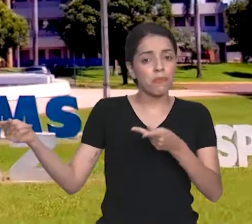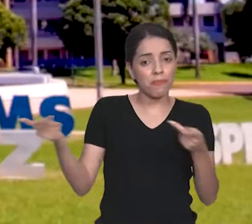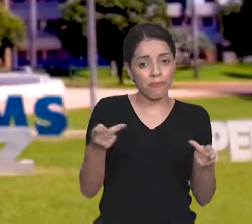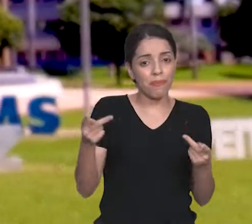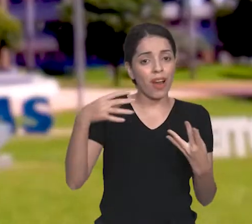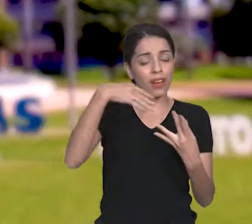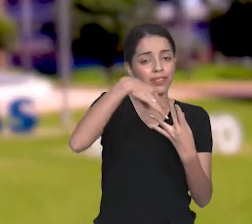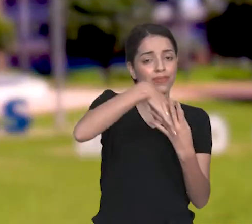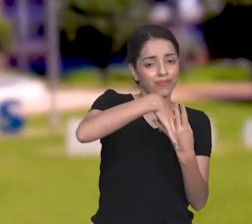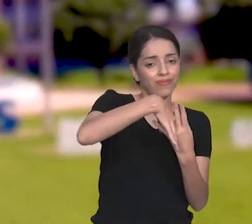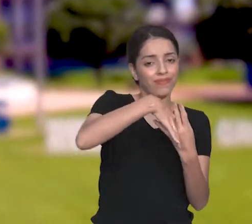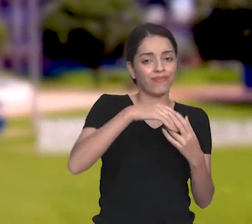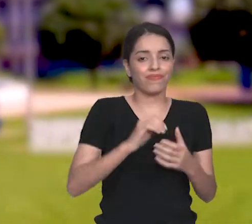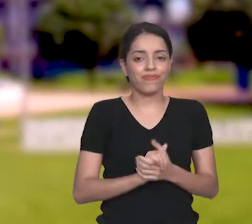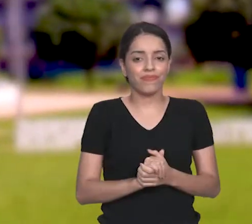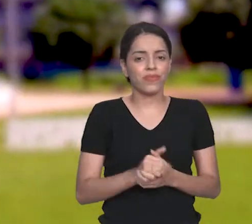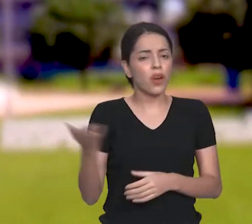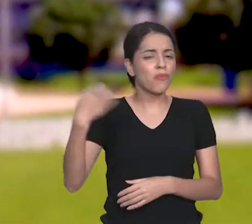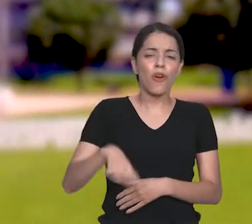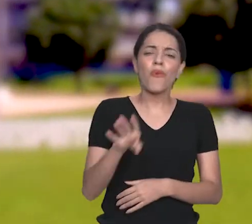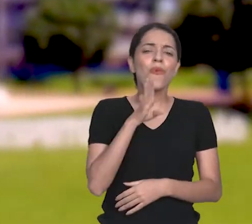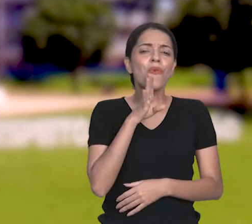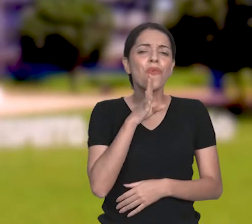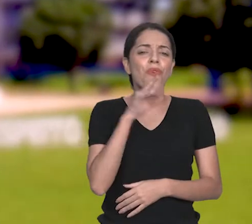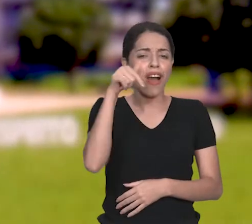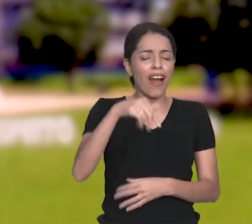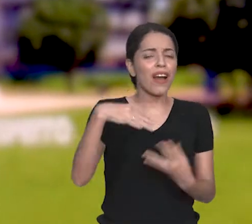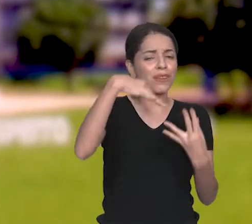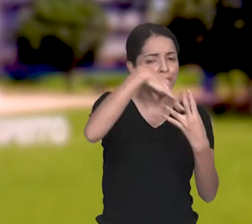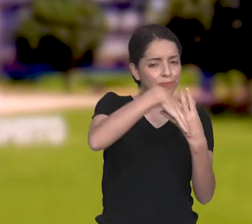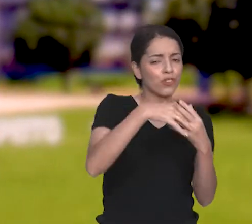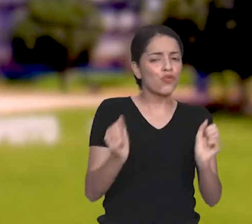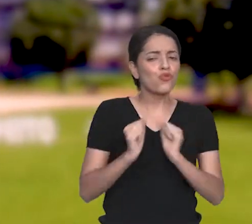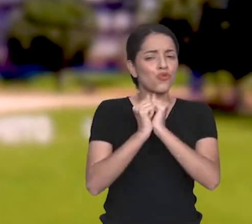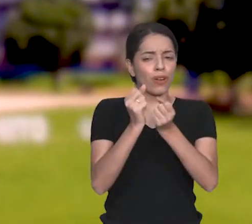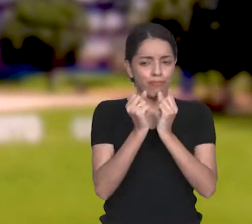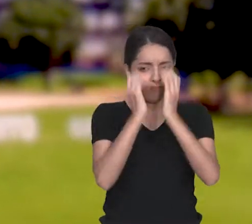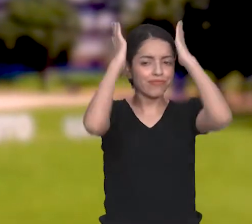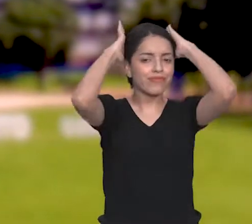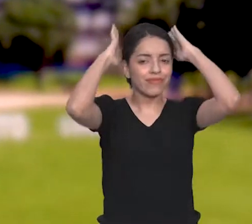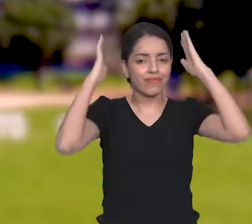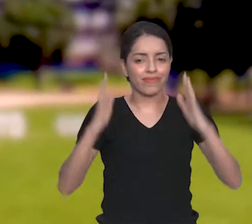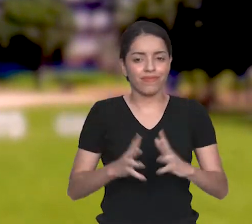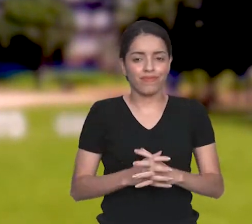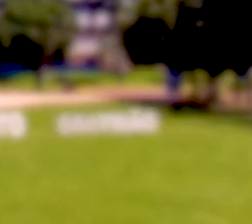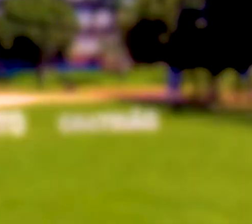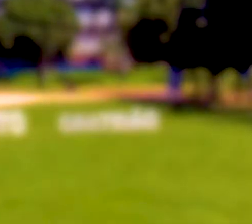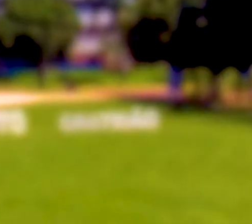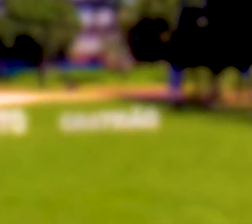Seja bem-vindo ao FMS. Bora conhecer a nossa universidade com o Capi?